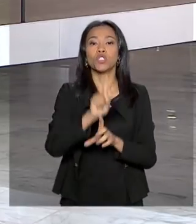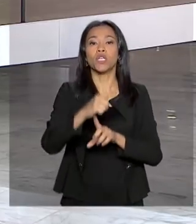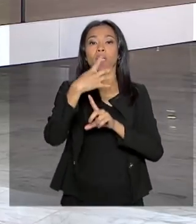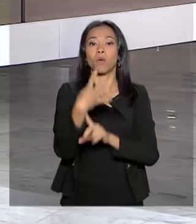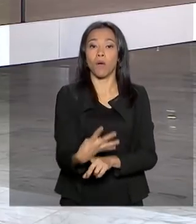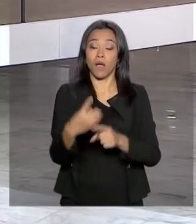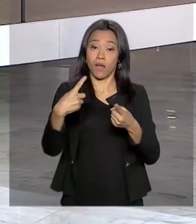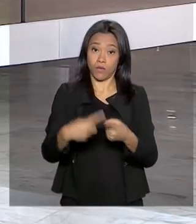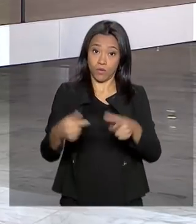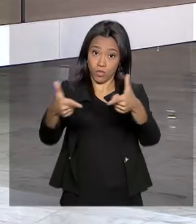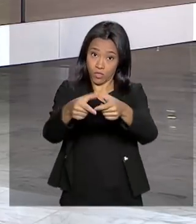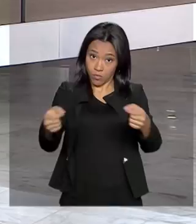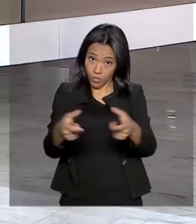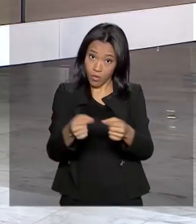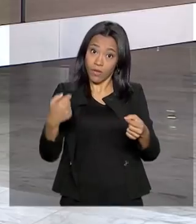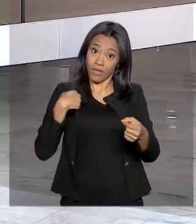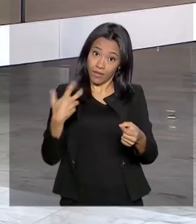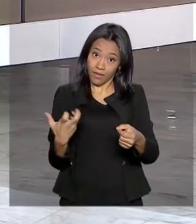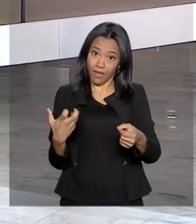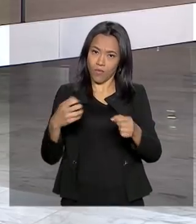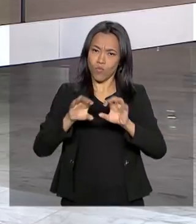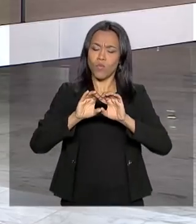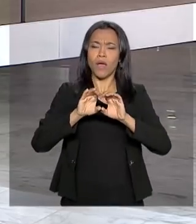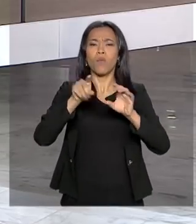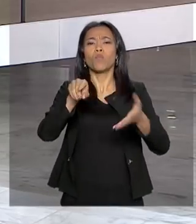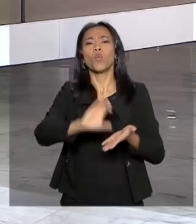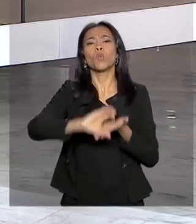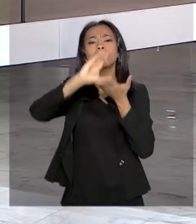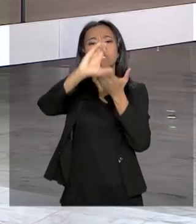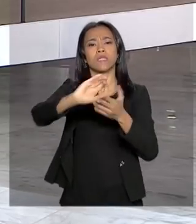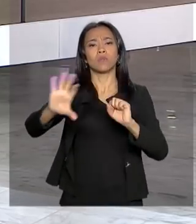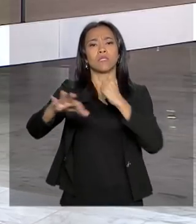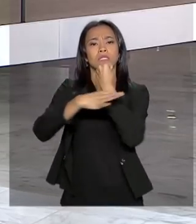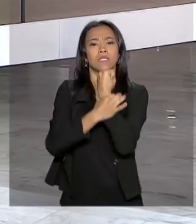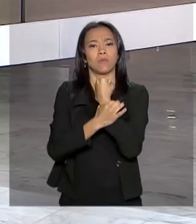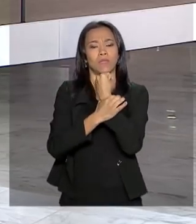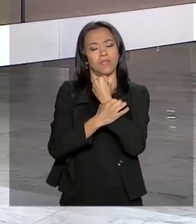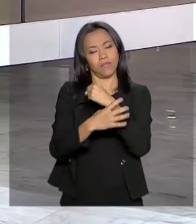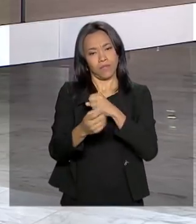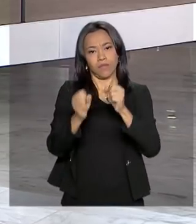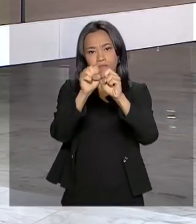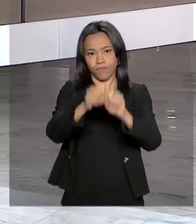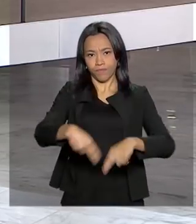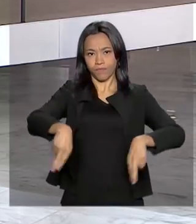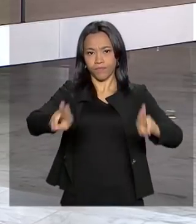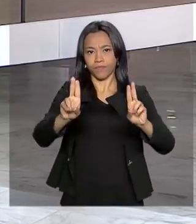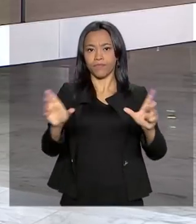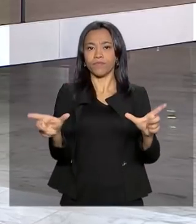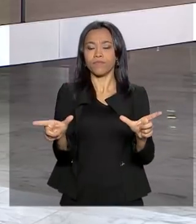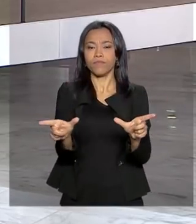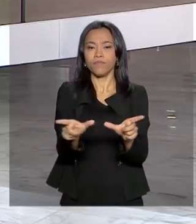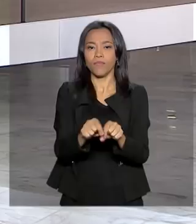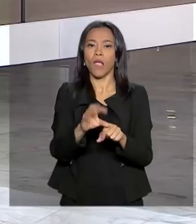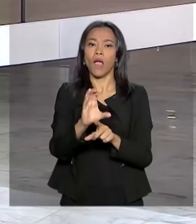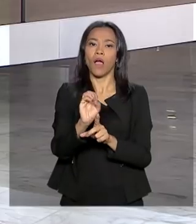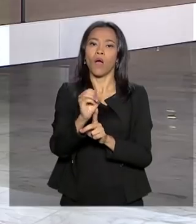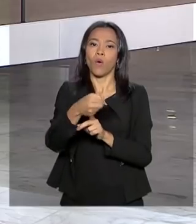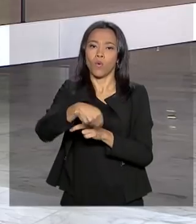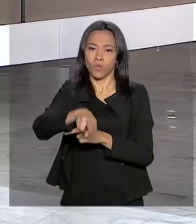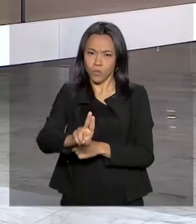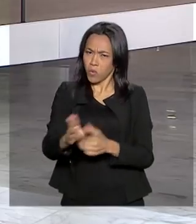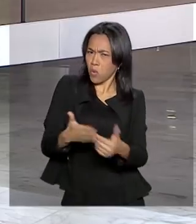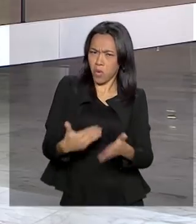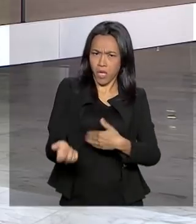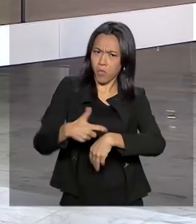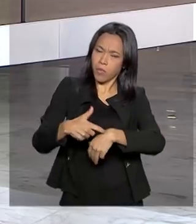que reivindica um assento permanente no Conselho de Segurança da ONU. A gente vai acompanhar tudo aqui no Palácio do Planalto e volta a qualquer